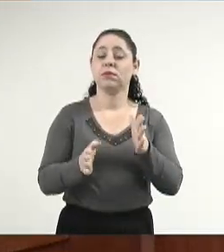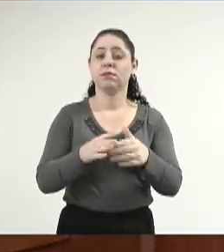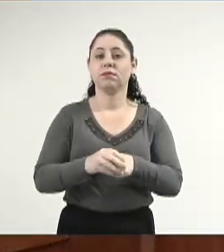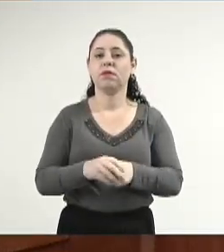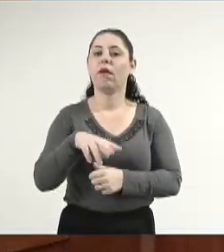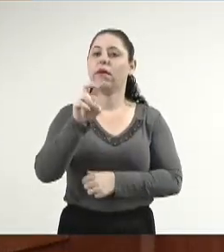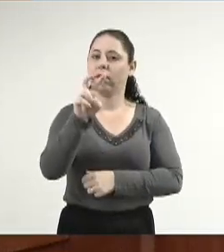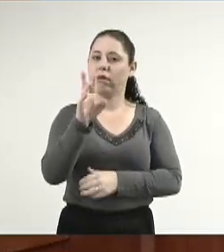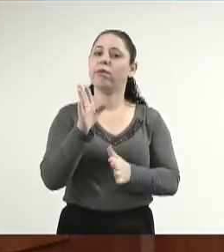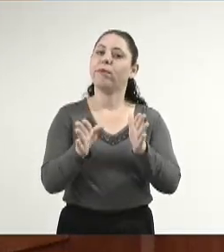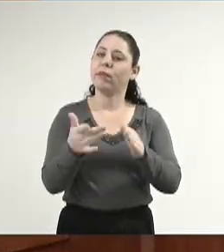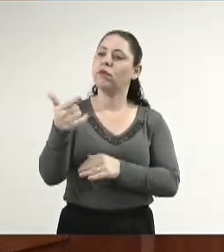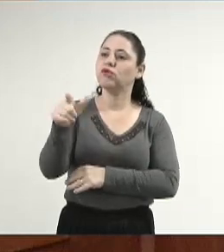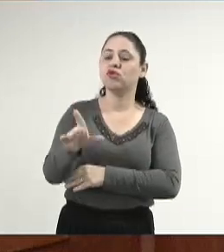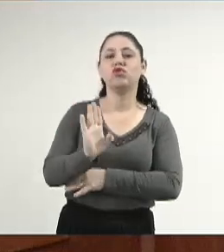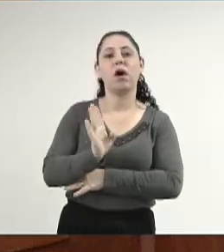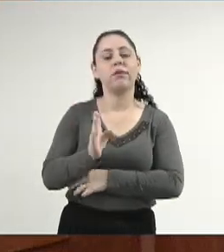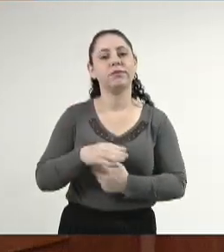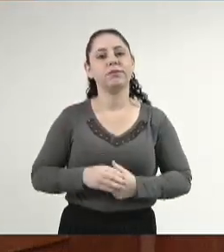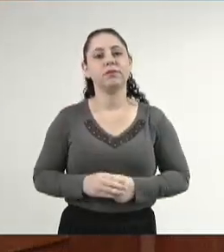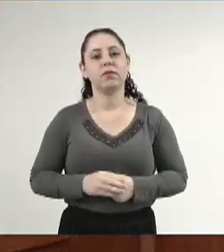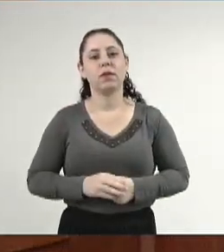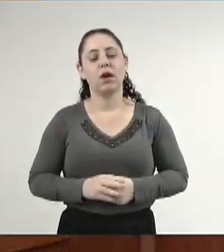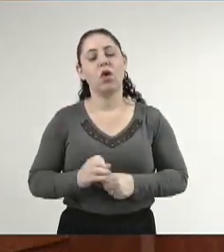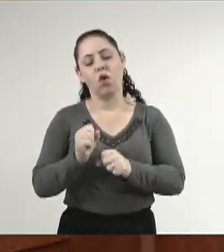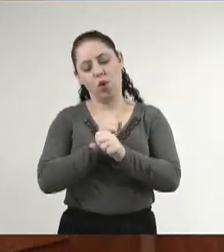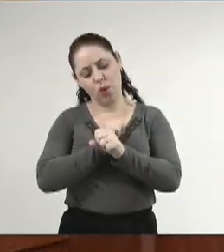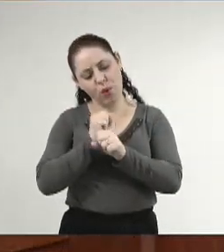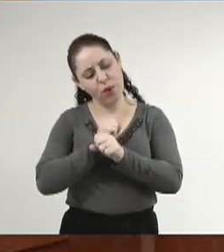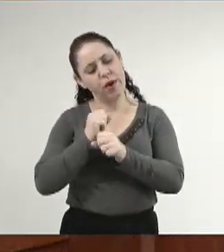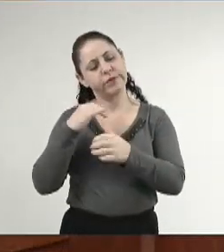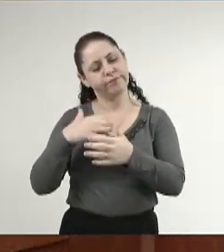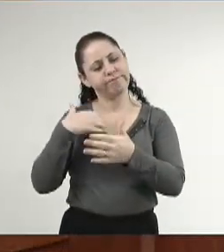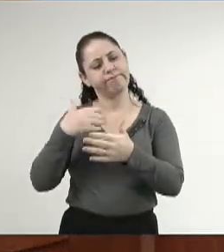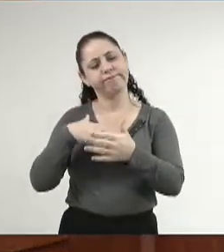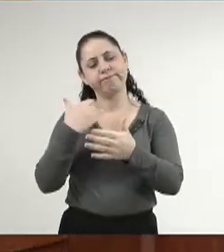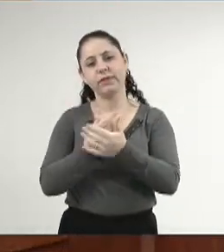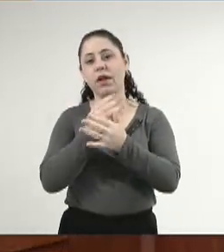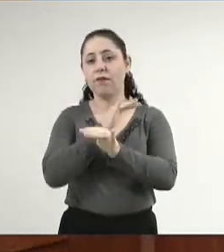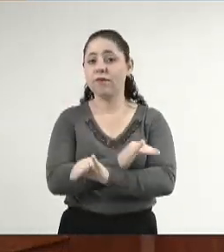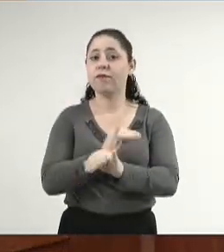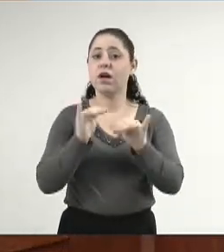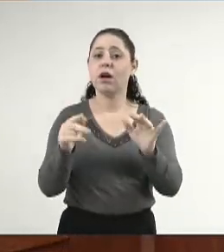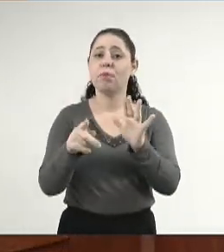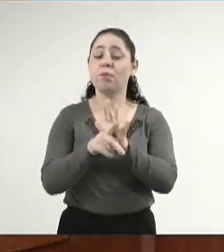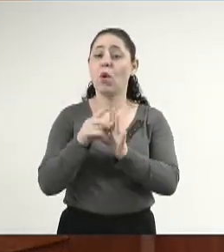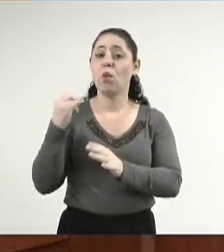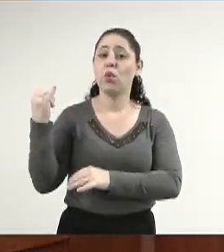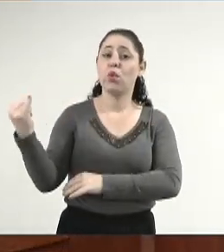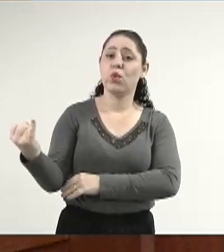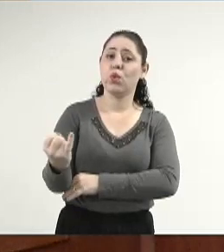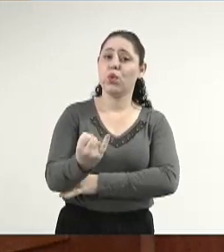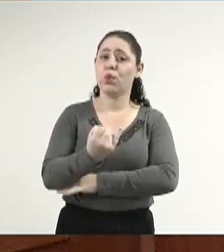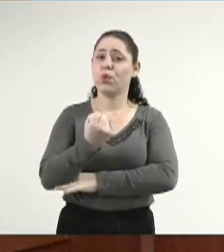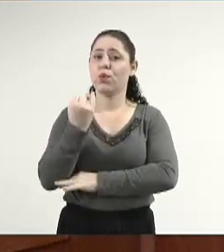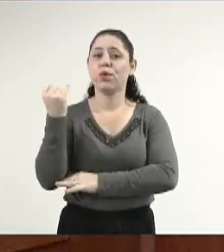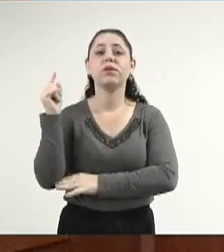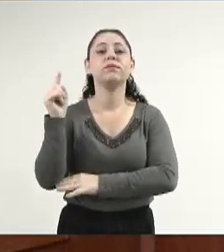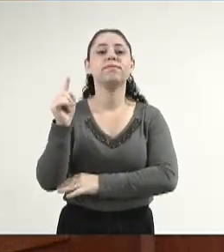Estou no quinto mandato. E todos os anos a gente faz menção a essa importante